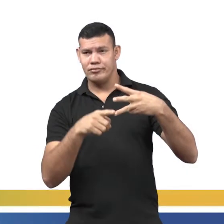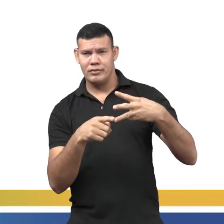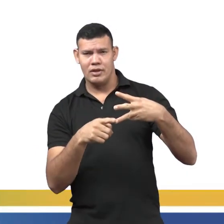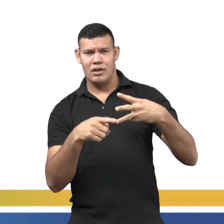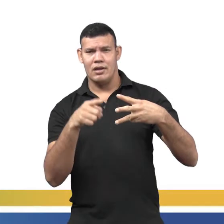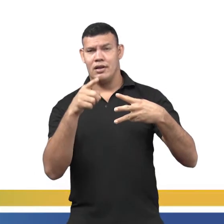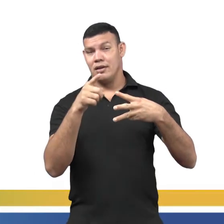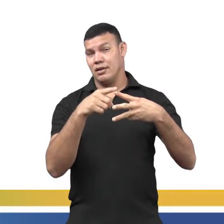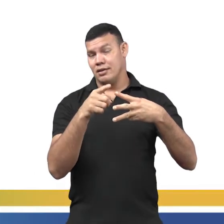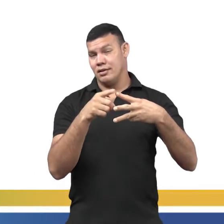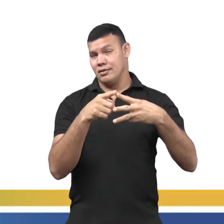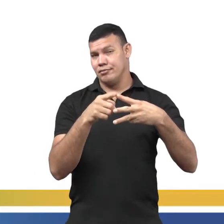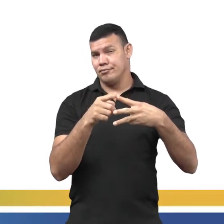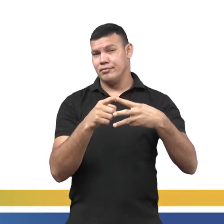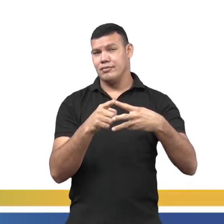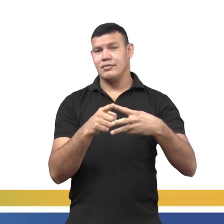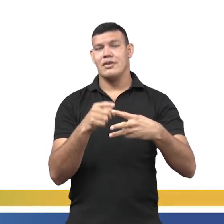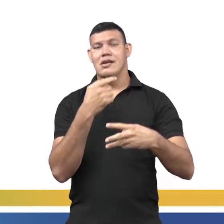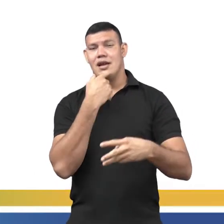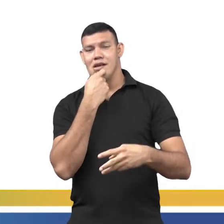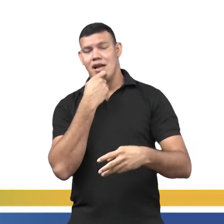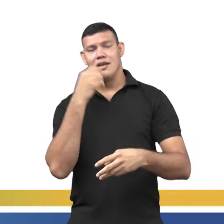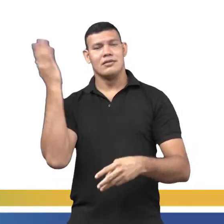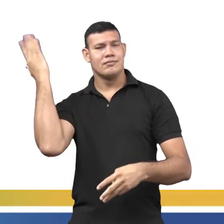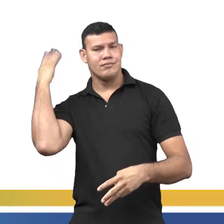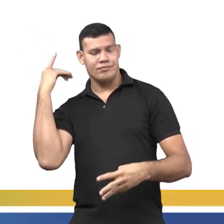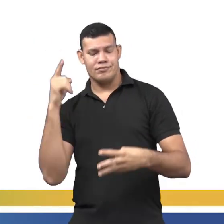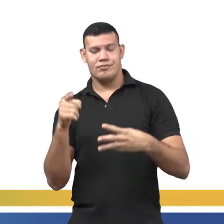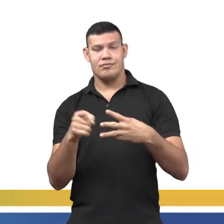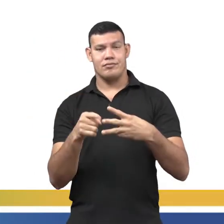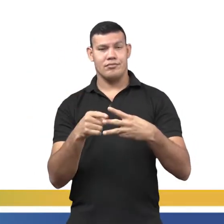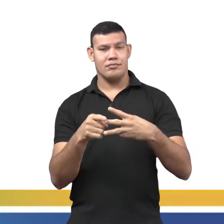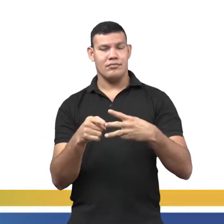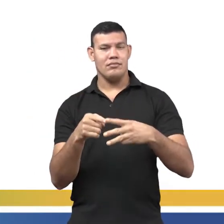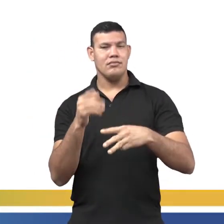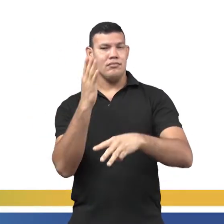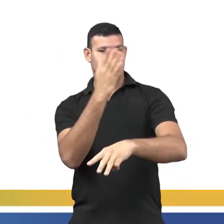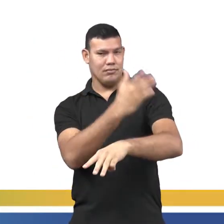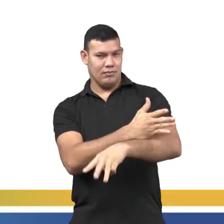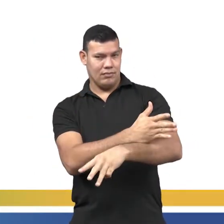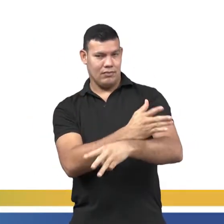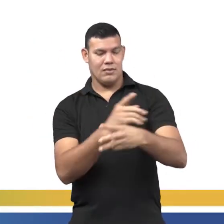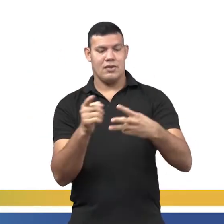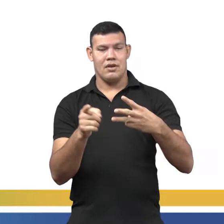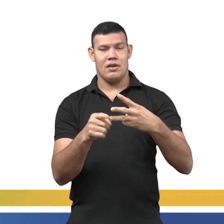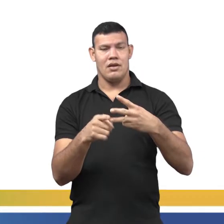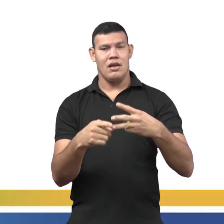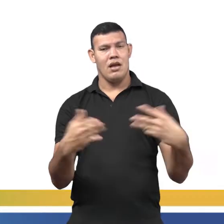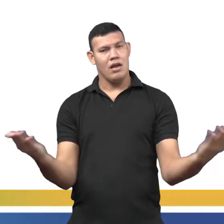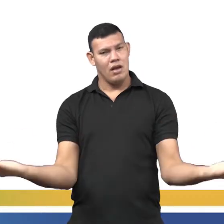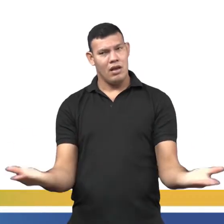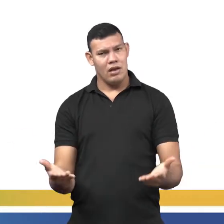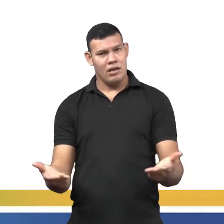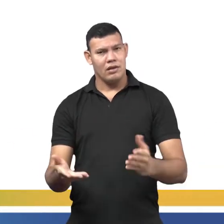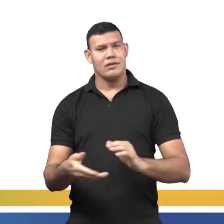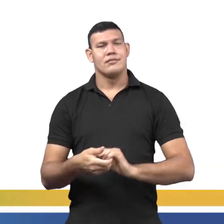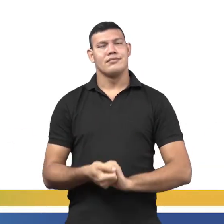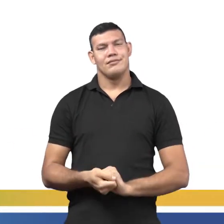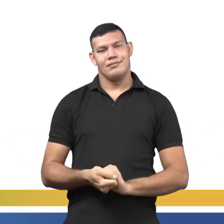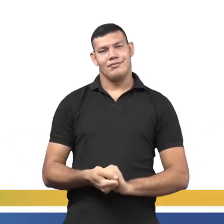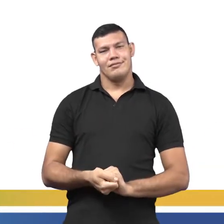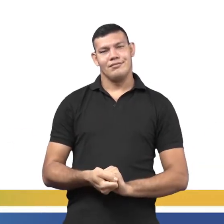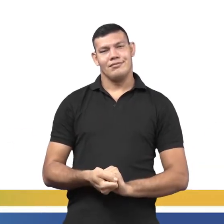ficaram conhecidas como inglês antigo, inglês médio e inglês moderno. Ou em inglês seria o Old English,